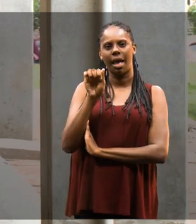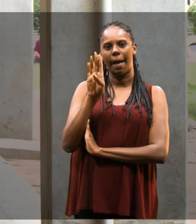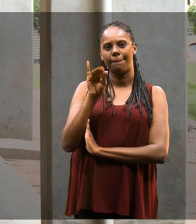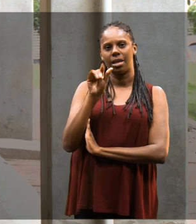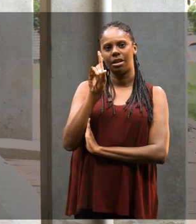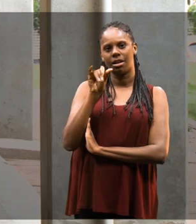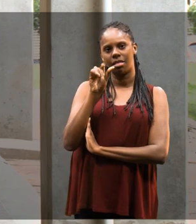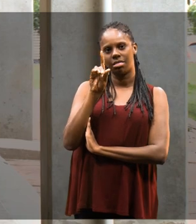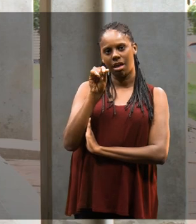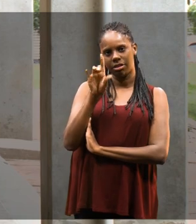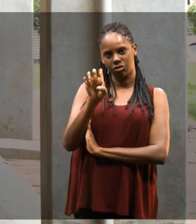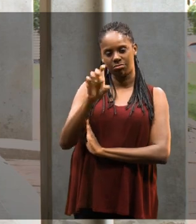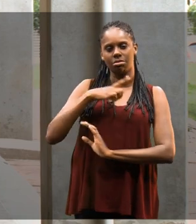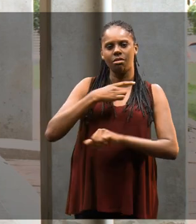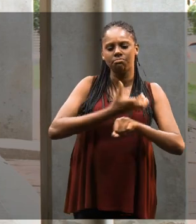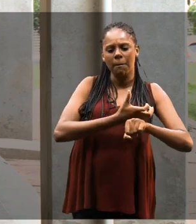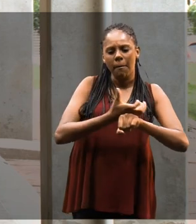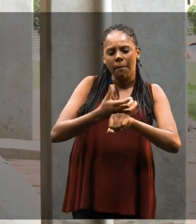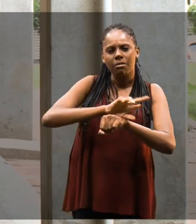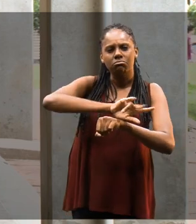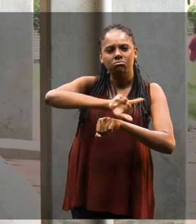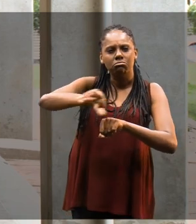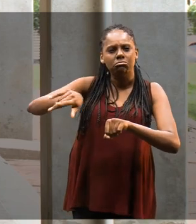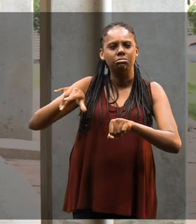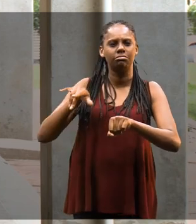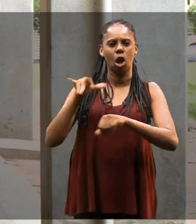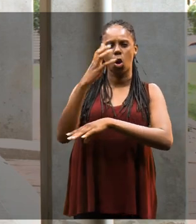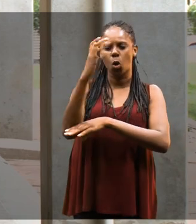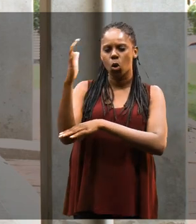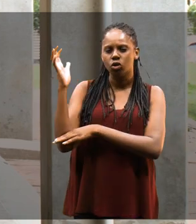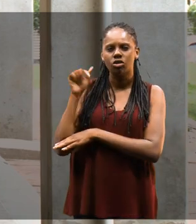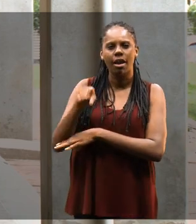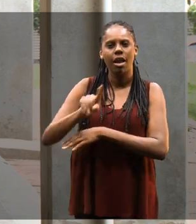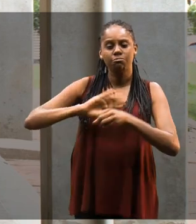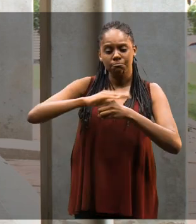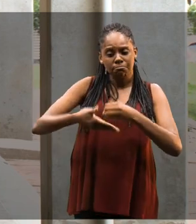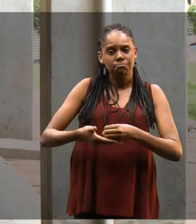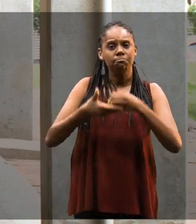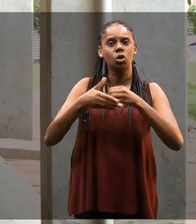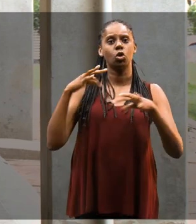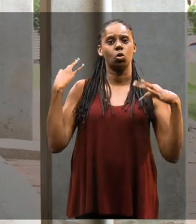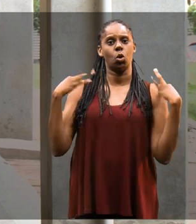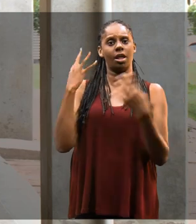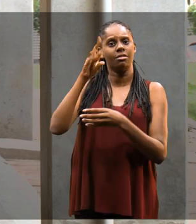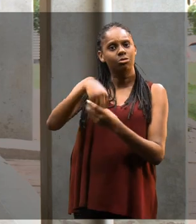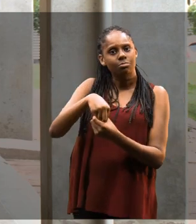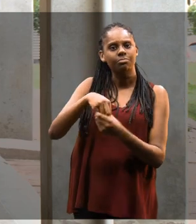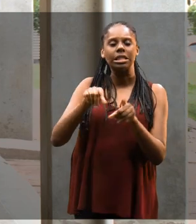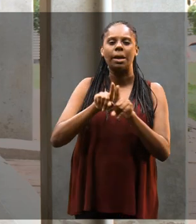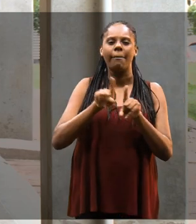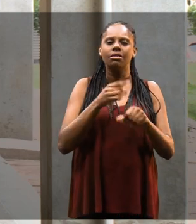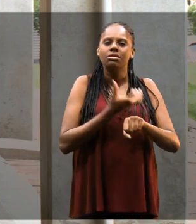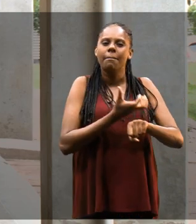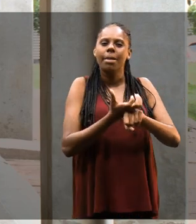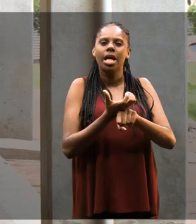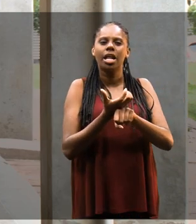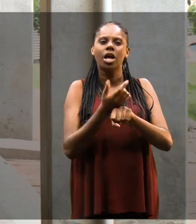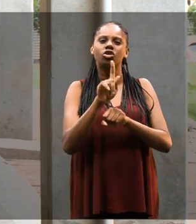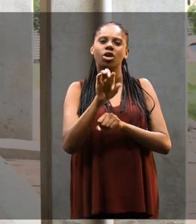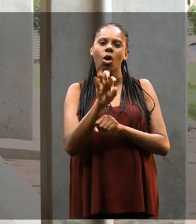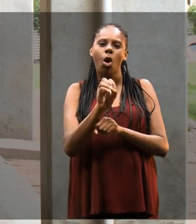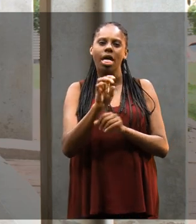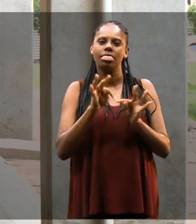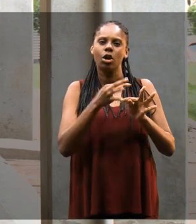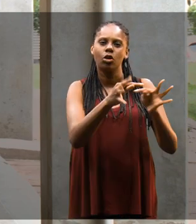gente tem diversas matérias que entram com ecologia, com sustentabilidade no turismo, também matérias como